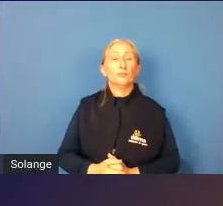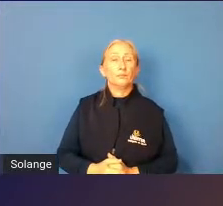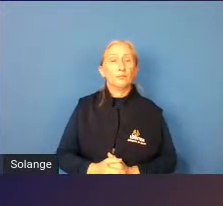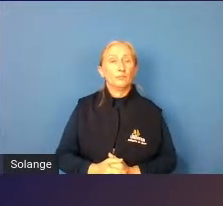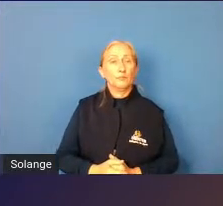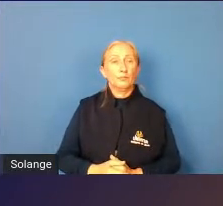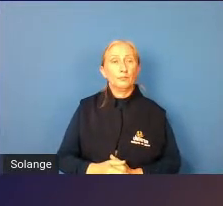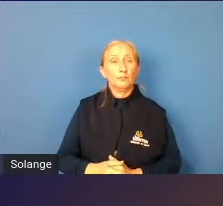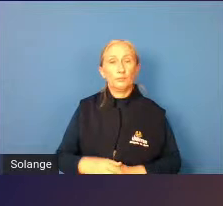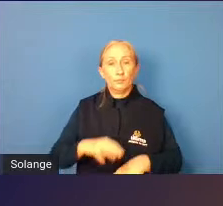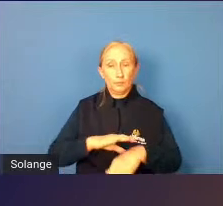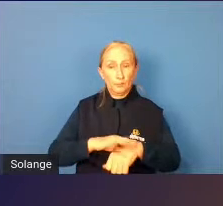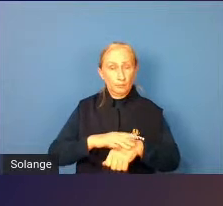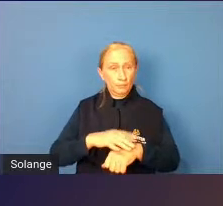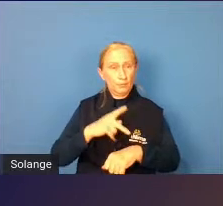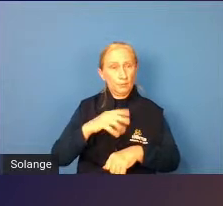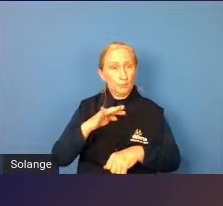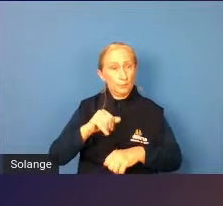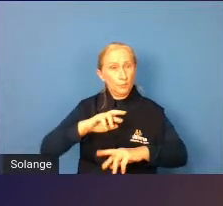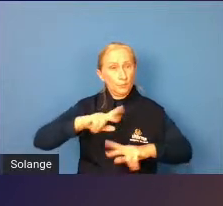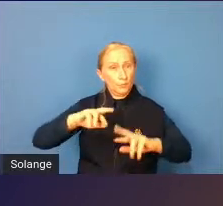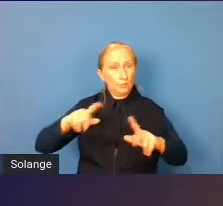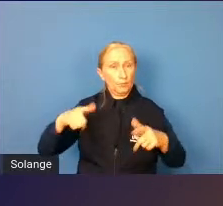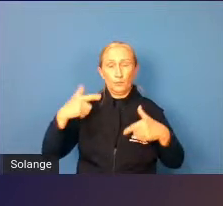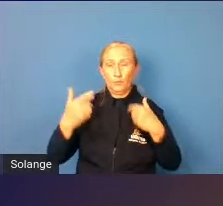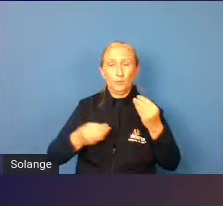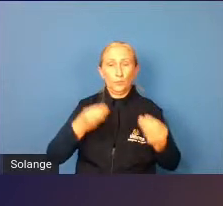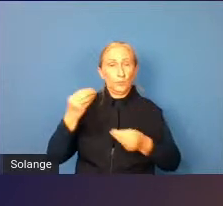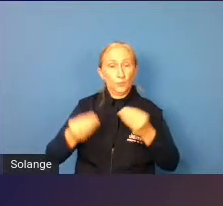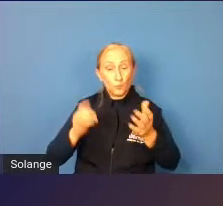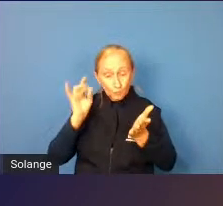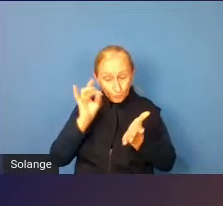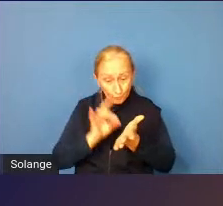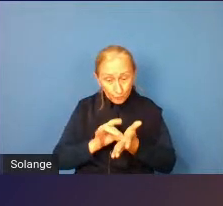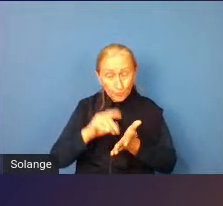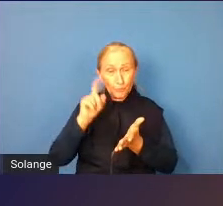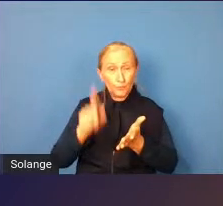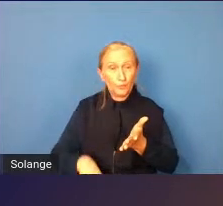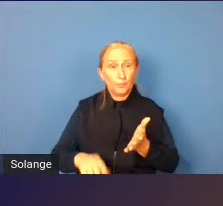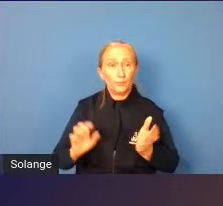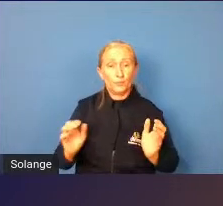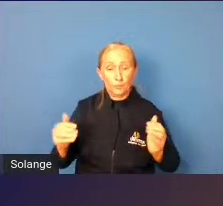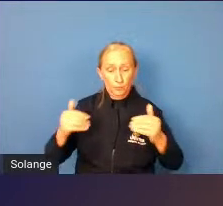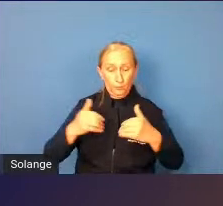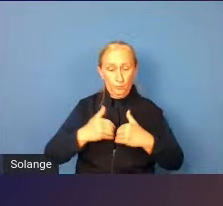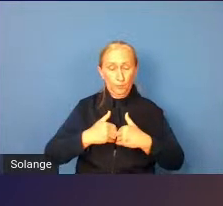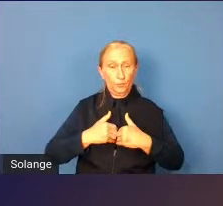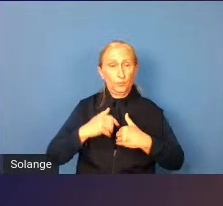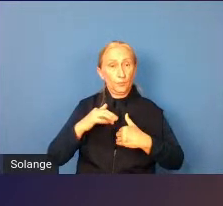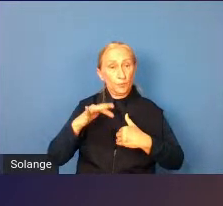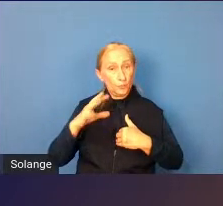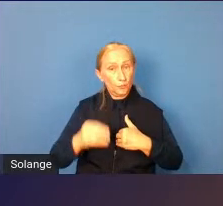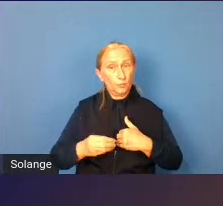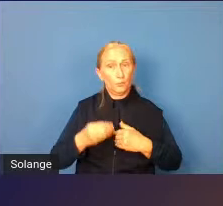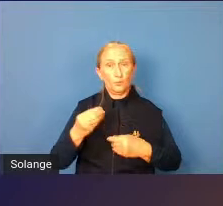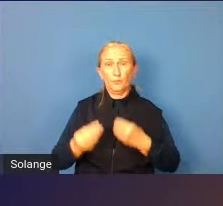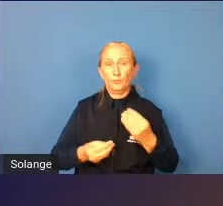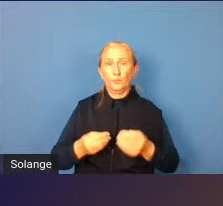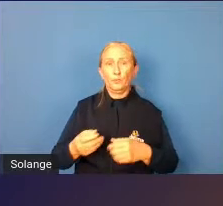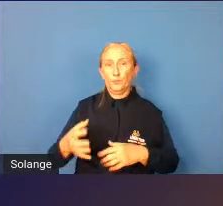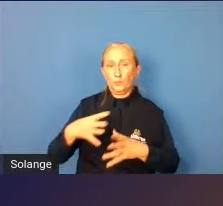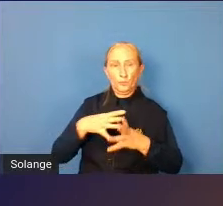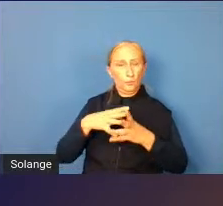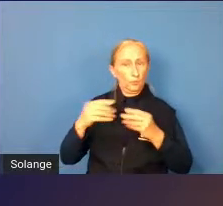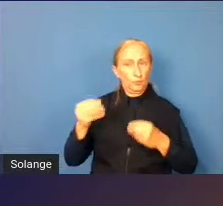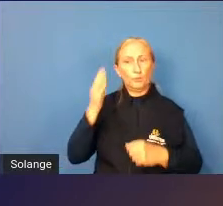a patologia ela é muito heterogênea então não tem uma definição exata do que é o autismo não há cura como todo